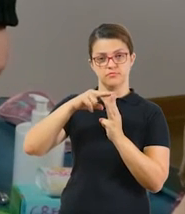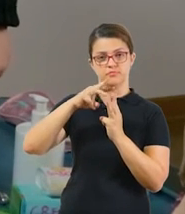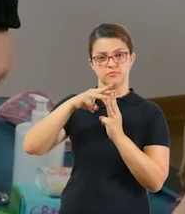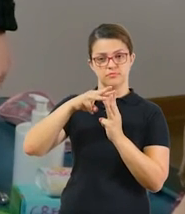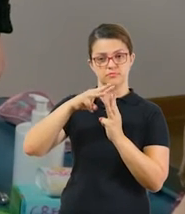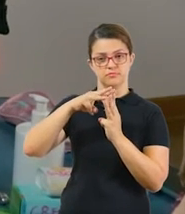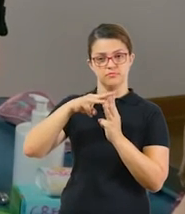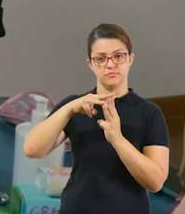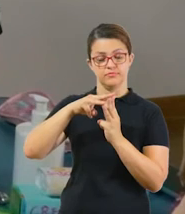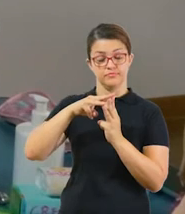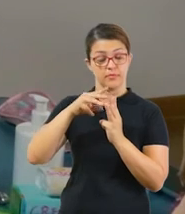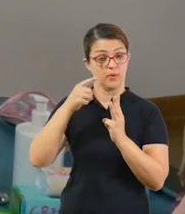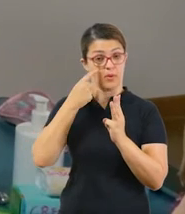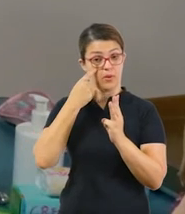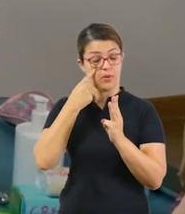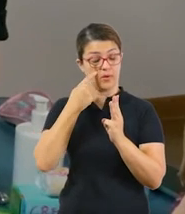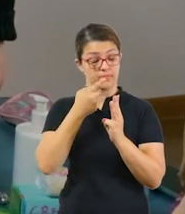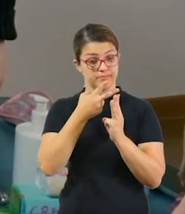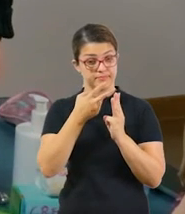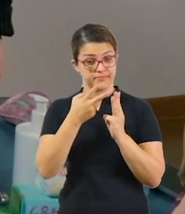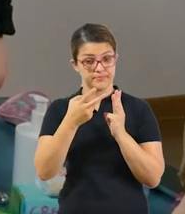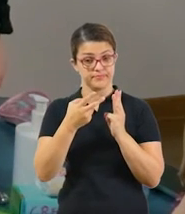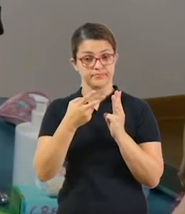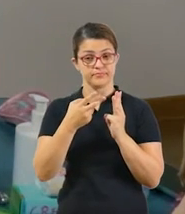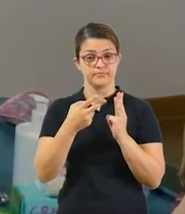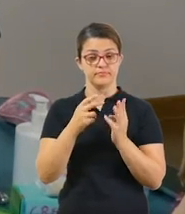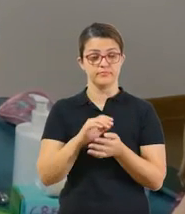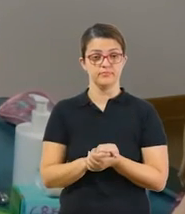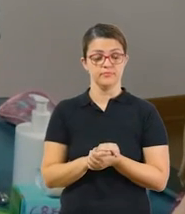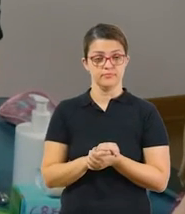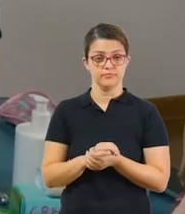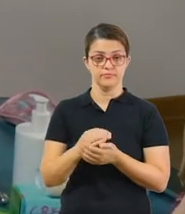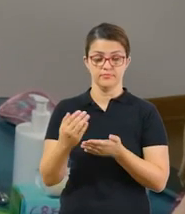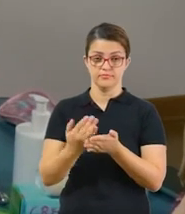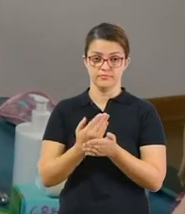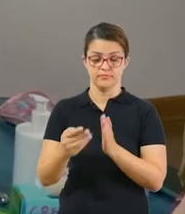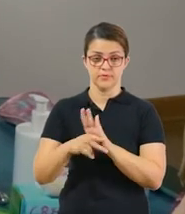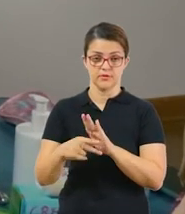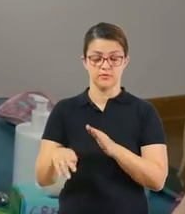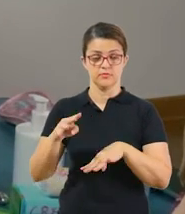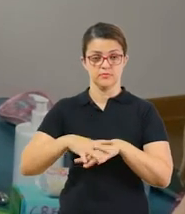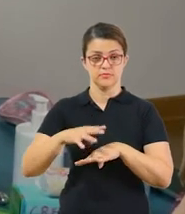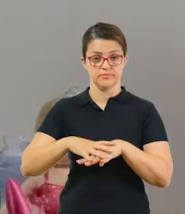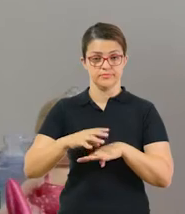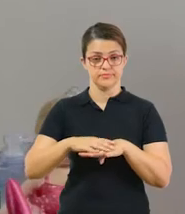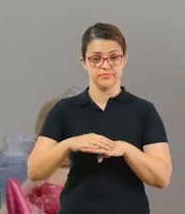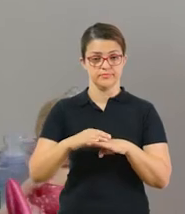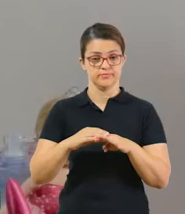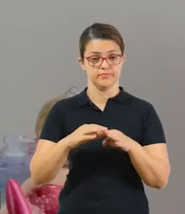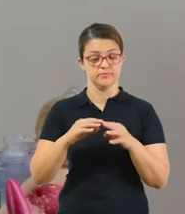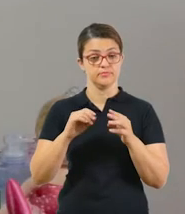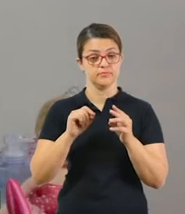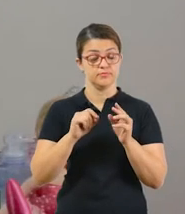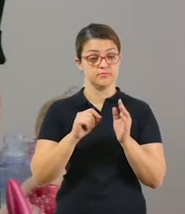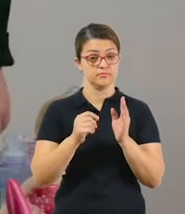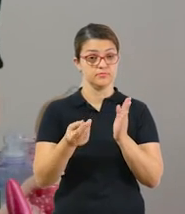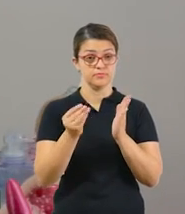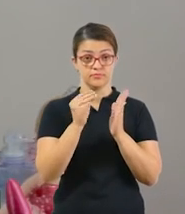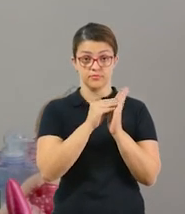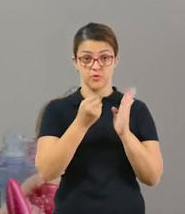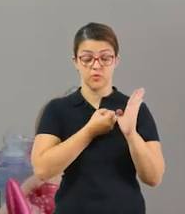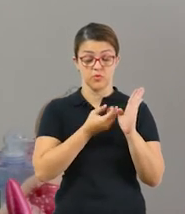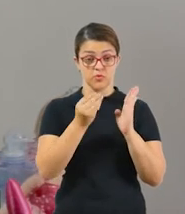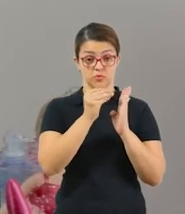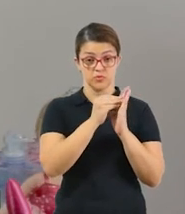unidade. Então, vamos ver esses três números. Você vai colocar eles no caderno de matemática e, ao lado, essa linha aqui,